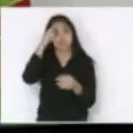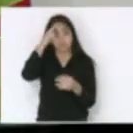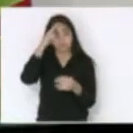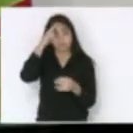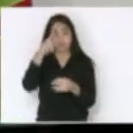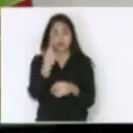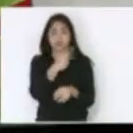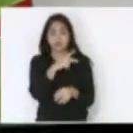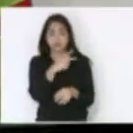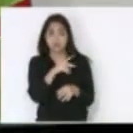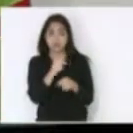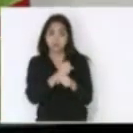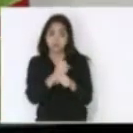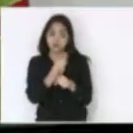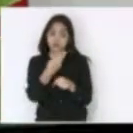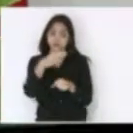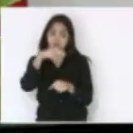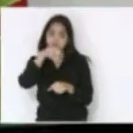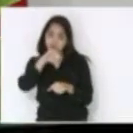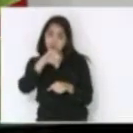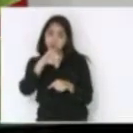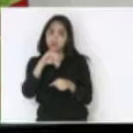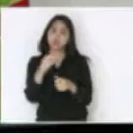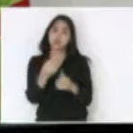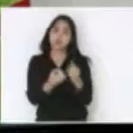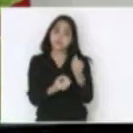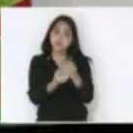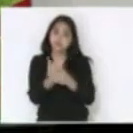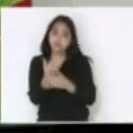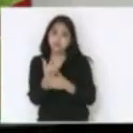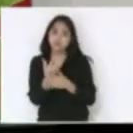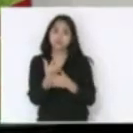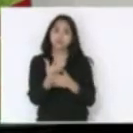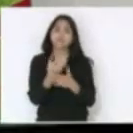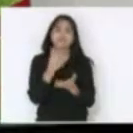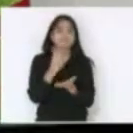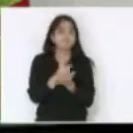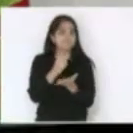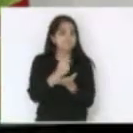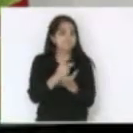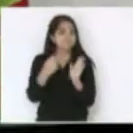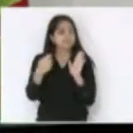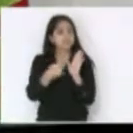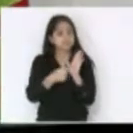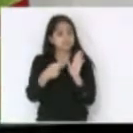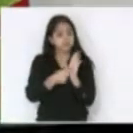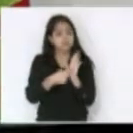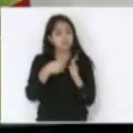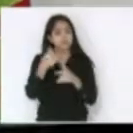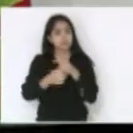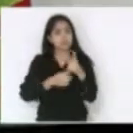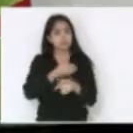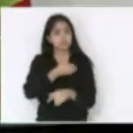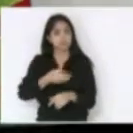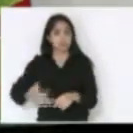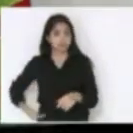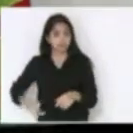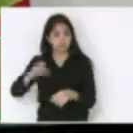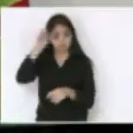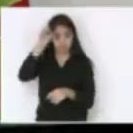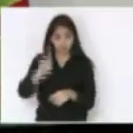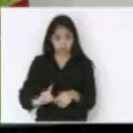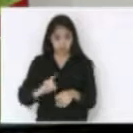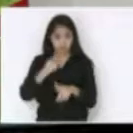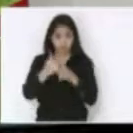com 29 anos de fundação e sempre na luta pelo serviço público pelos direitos dos